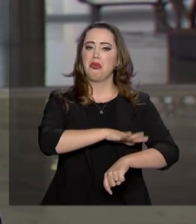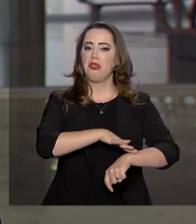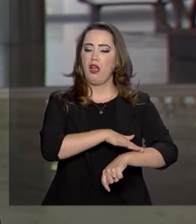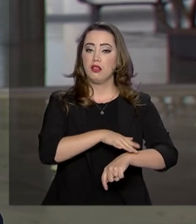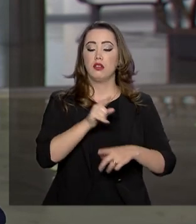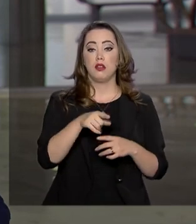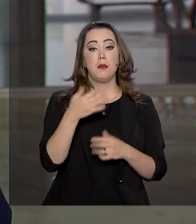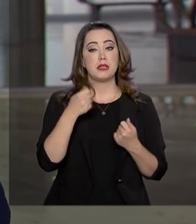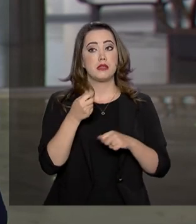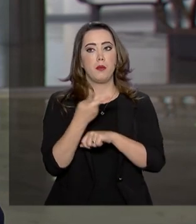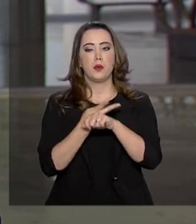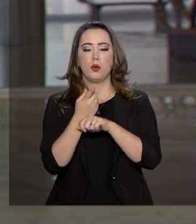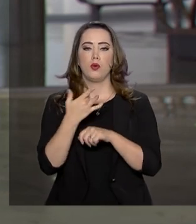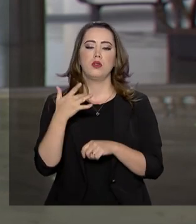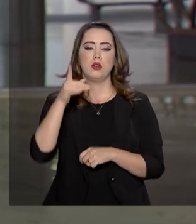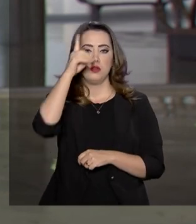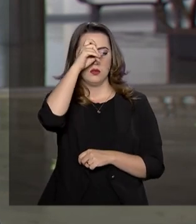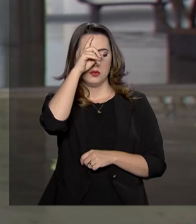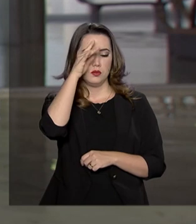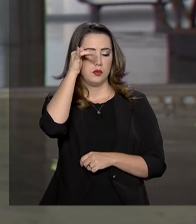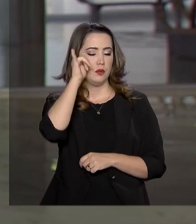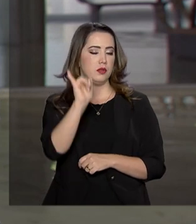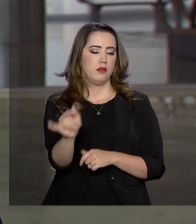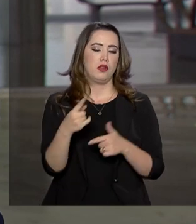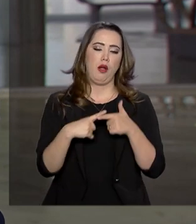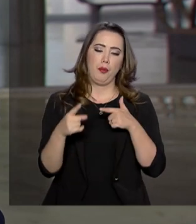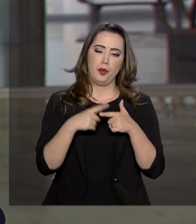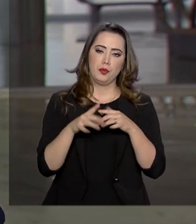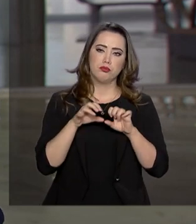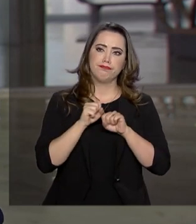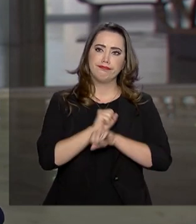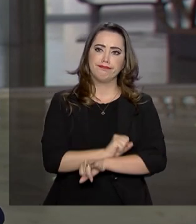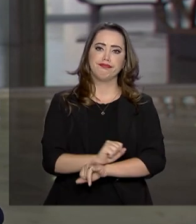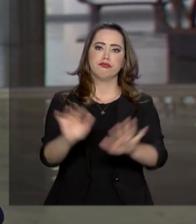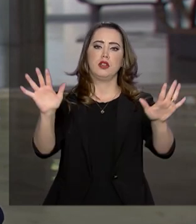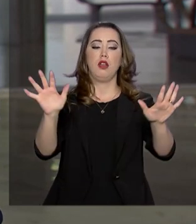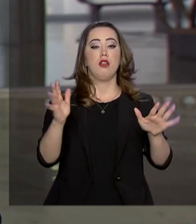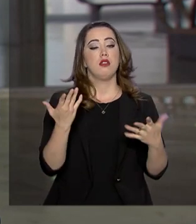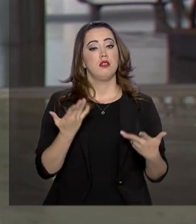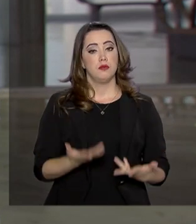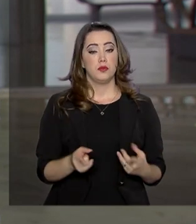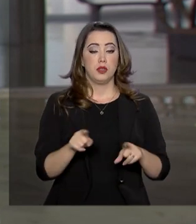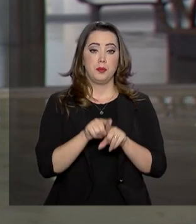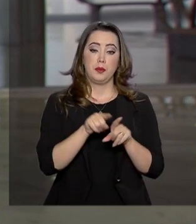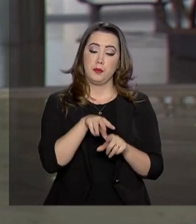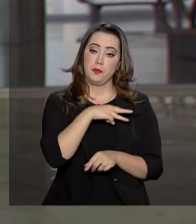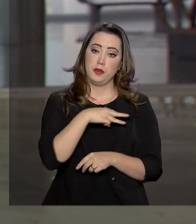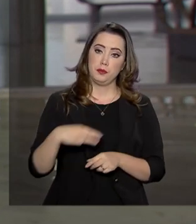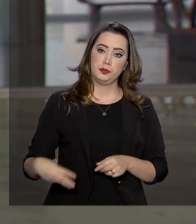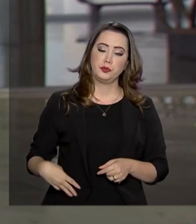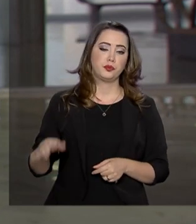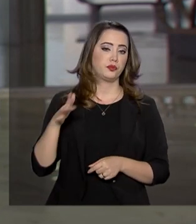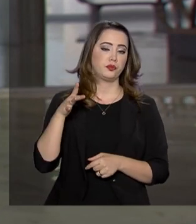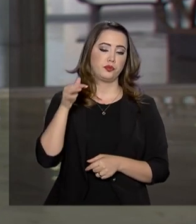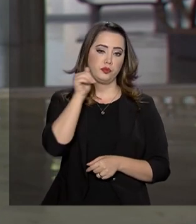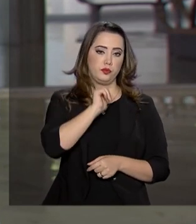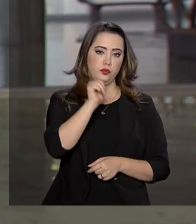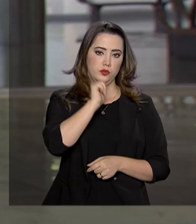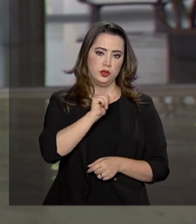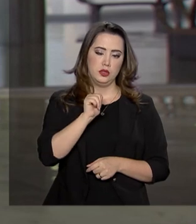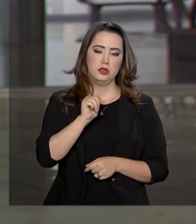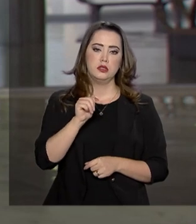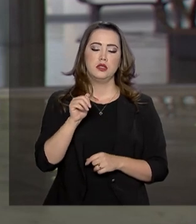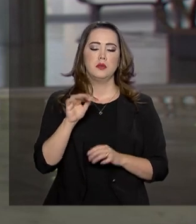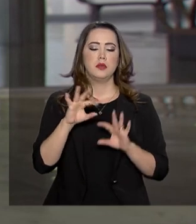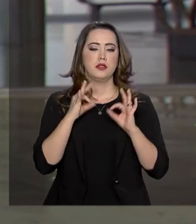exatamente para prevenir que outros casos de ranceníase ocorram no país. Além disso, também, a ministra da Mulher, Família e Direitos Humanos, Damaris Alves,